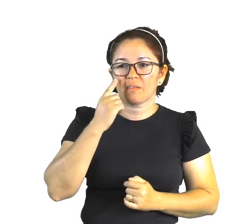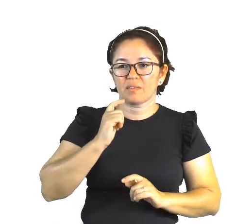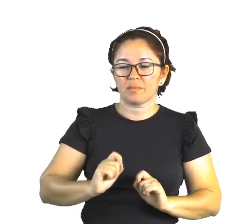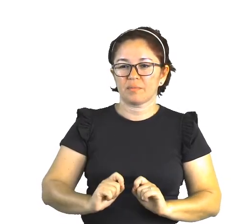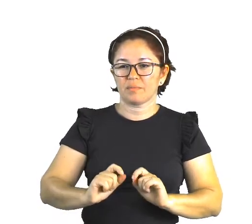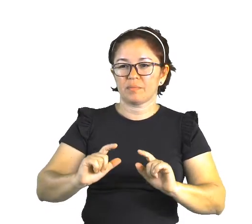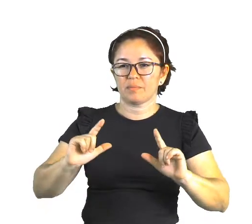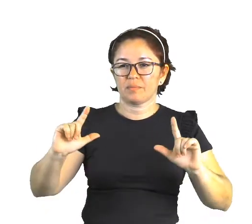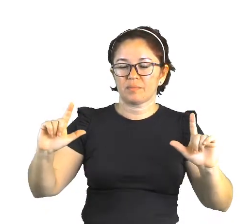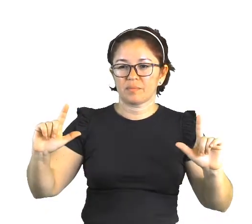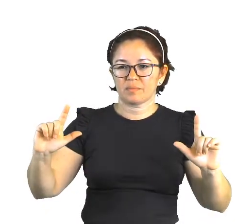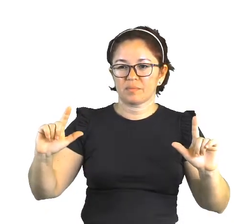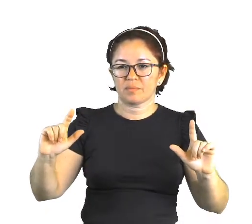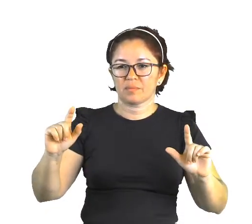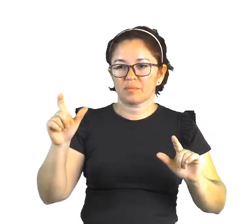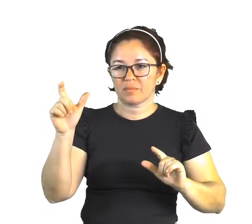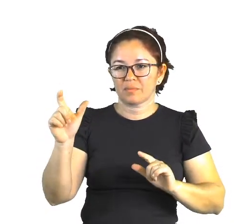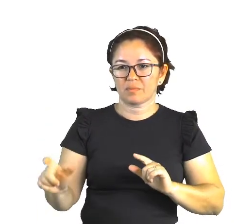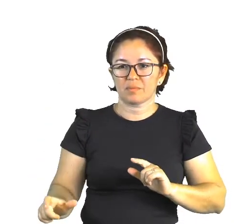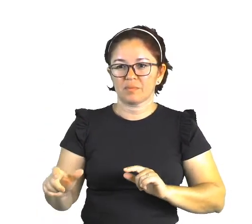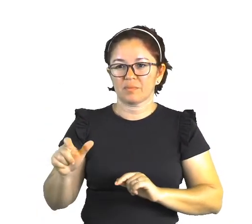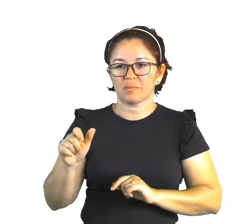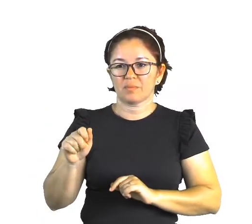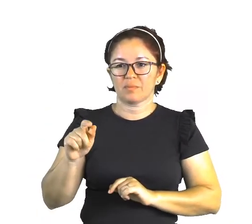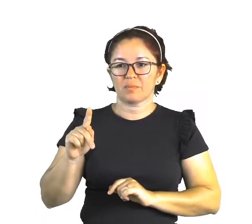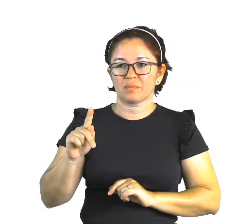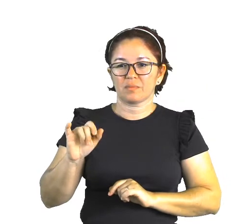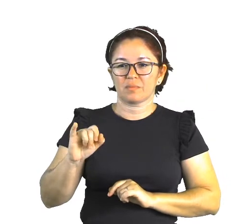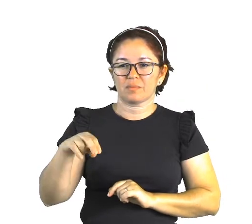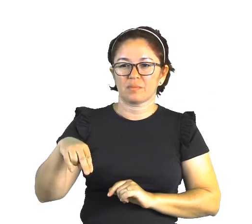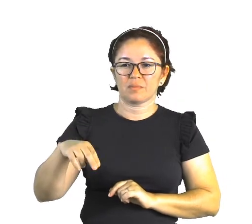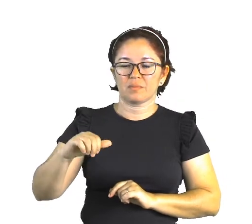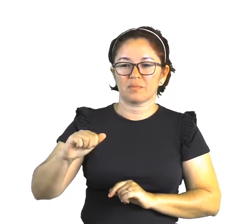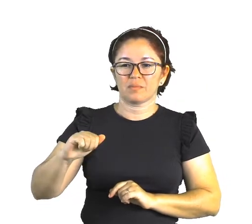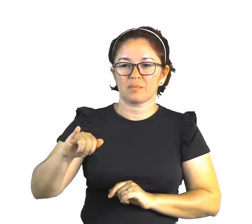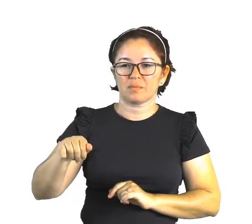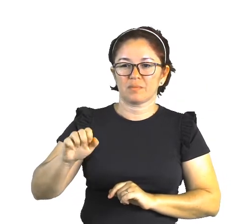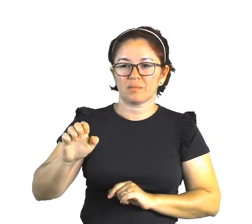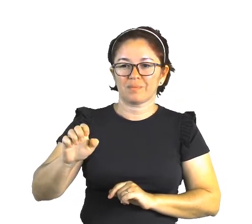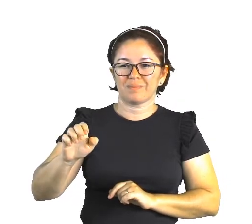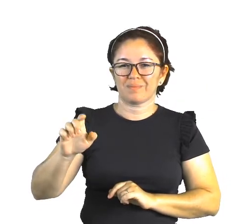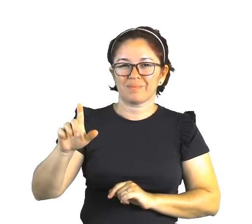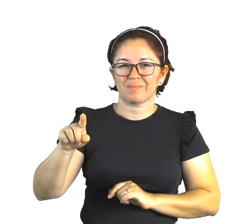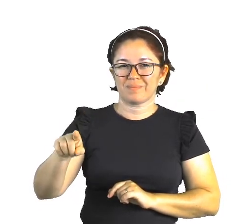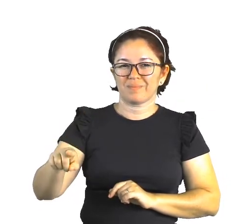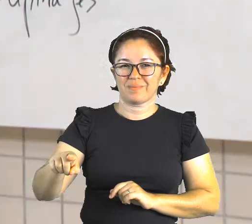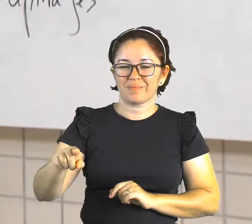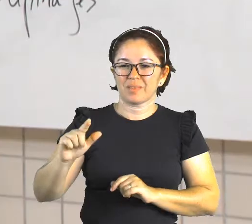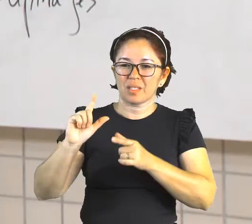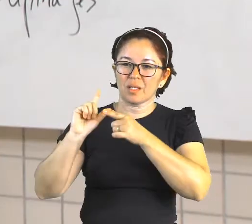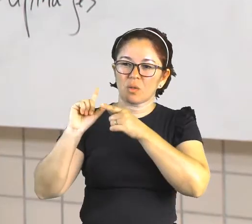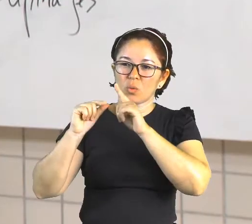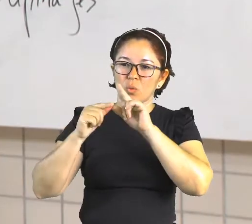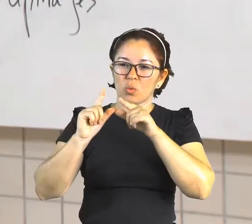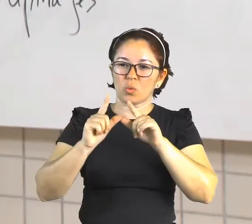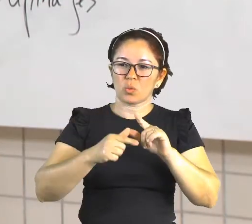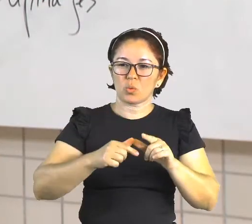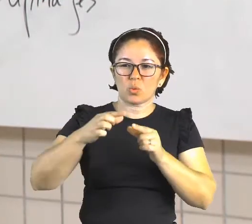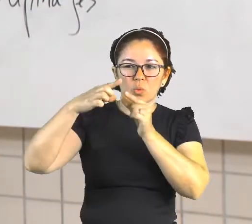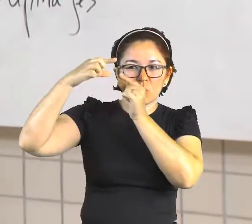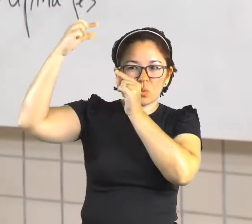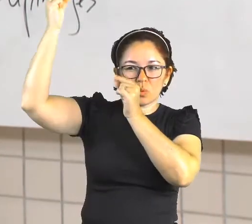nação do indígena Apinagé. Vocês podem perceber que a cultura indígena sempre usam penas,